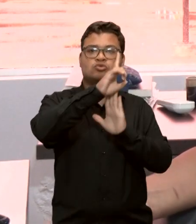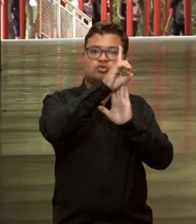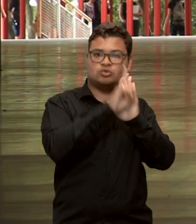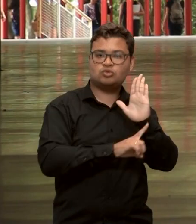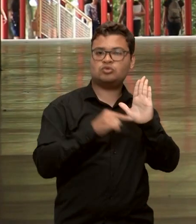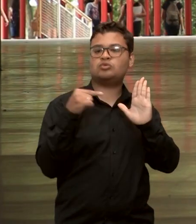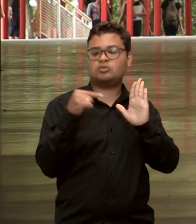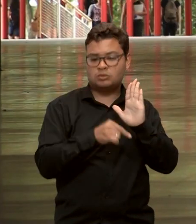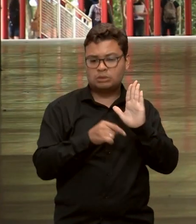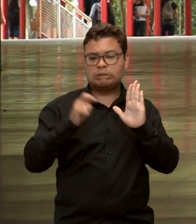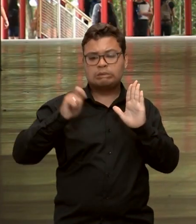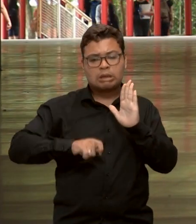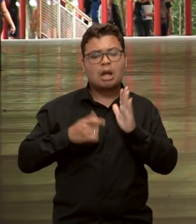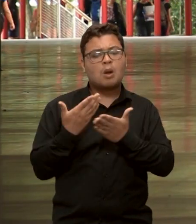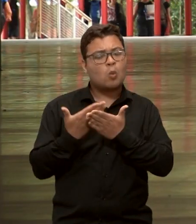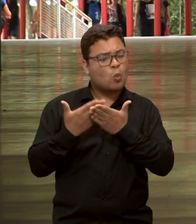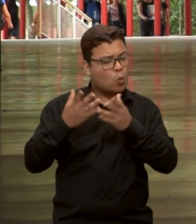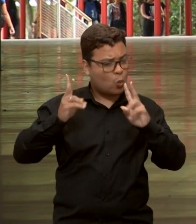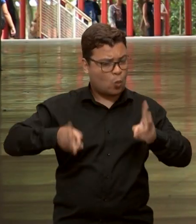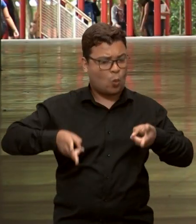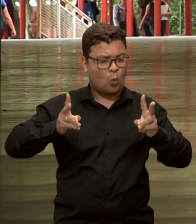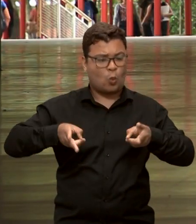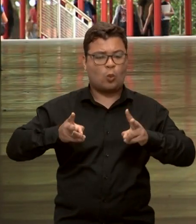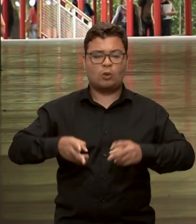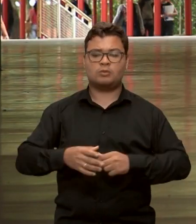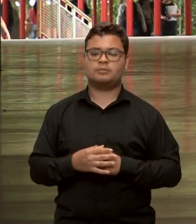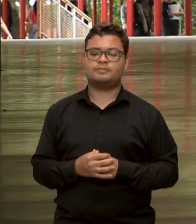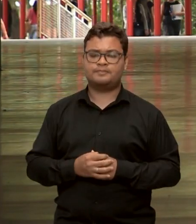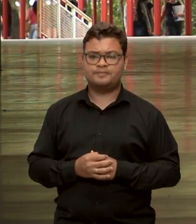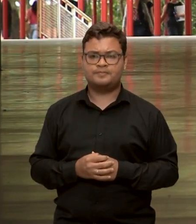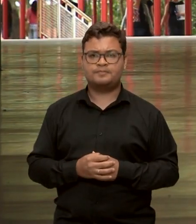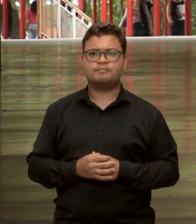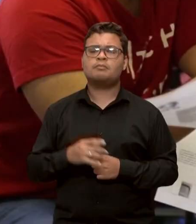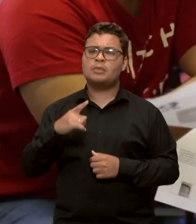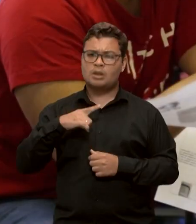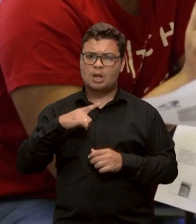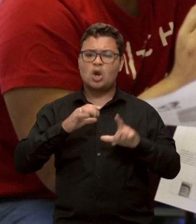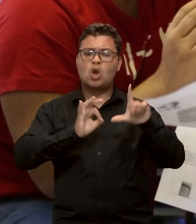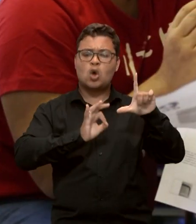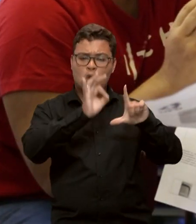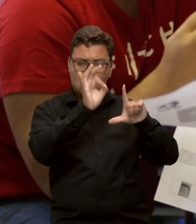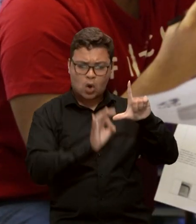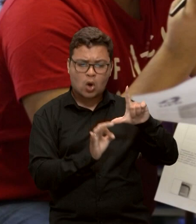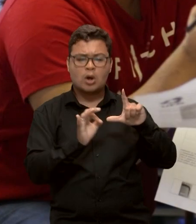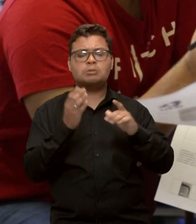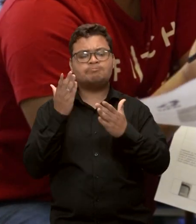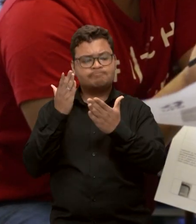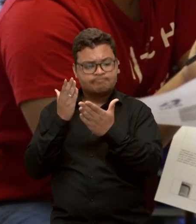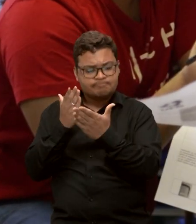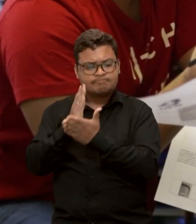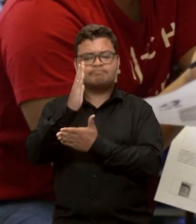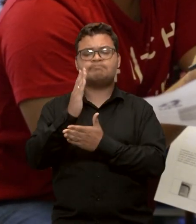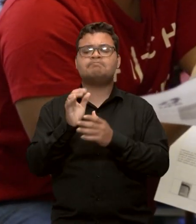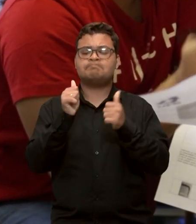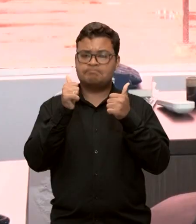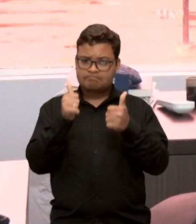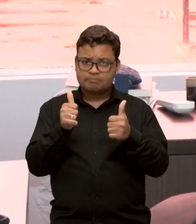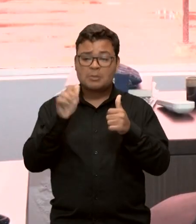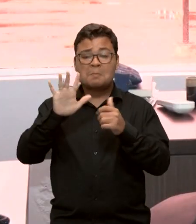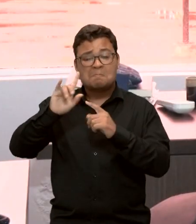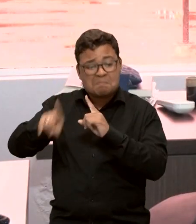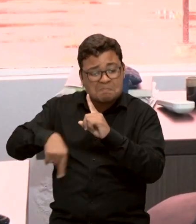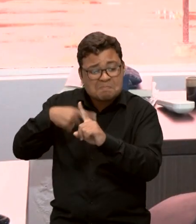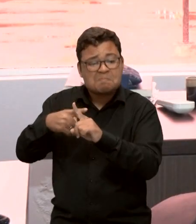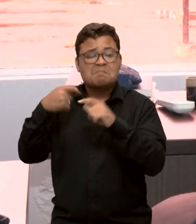as condições dele ser estudante. Não basta o sistema de cotas, não basta a aprovação desse estudante, a